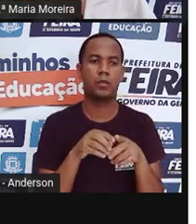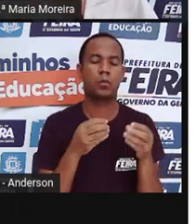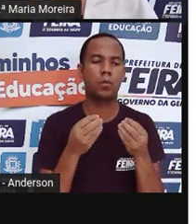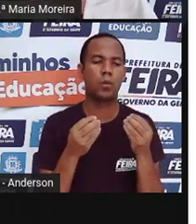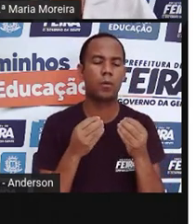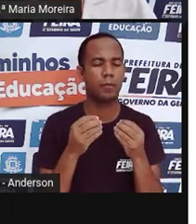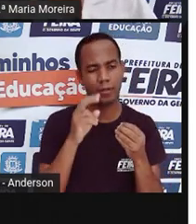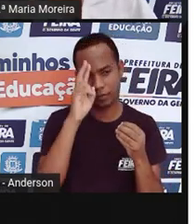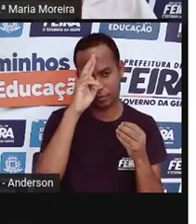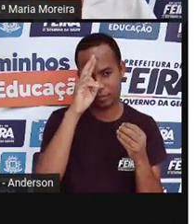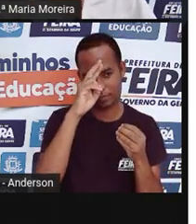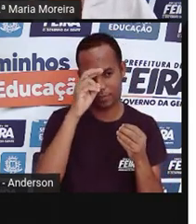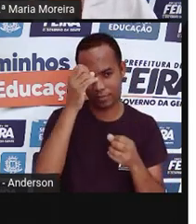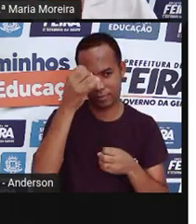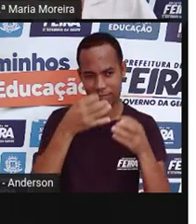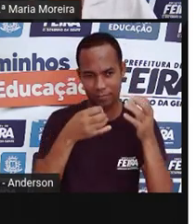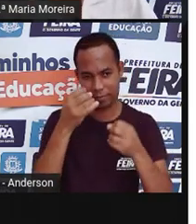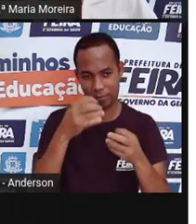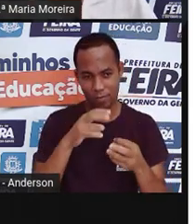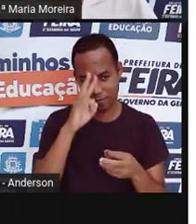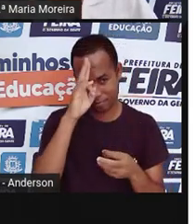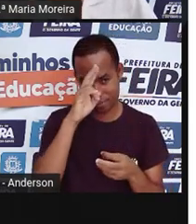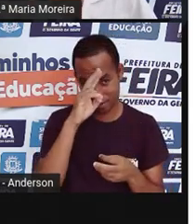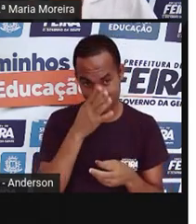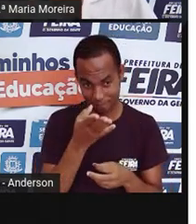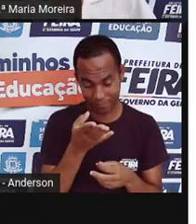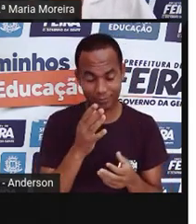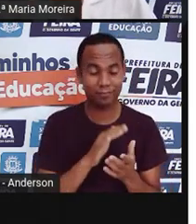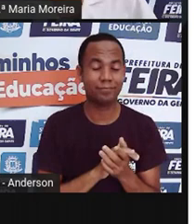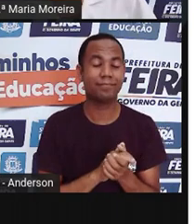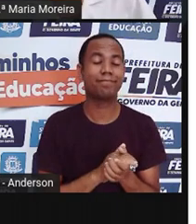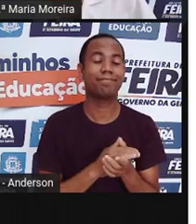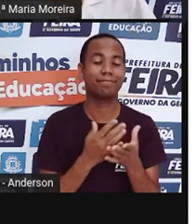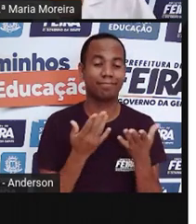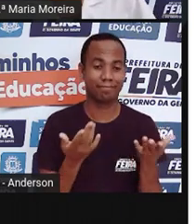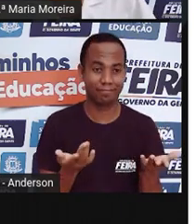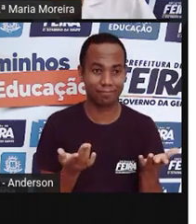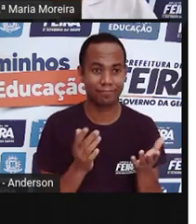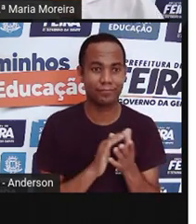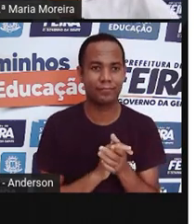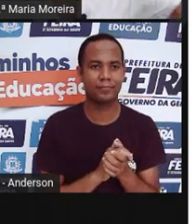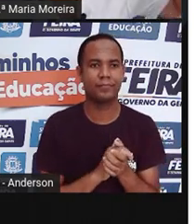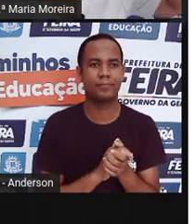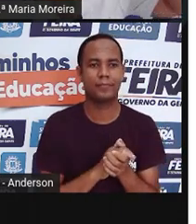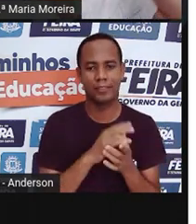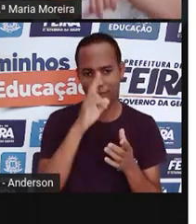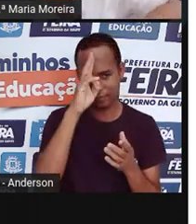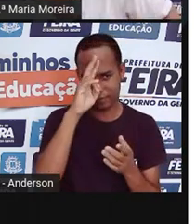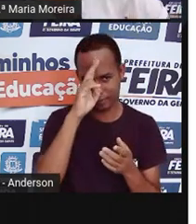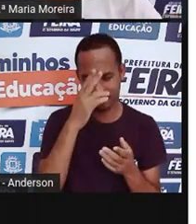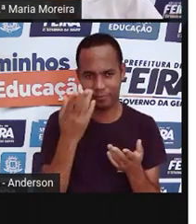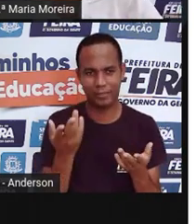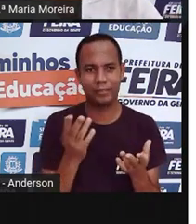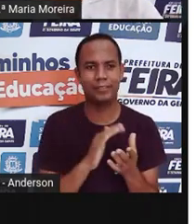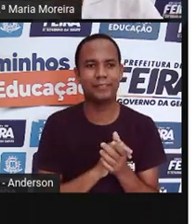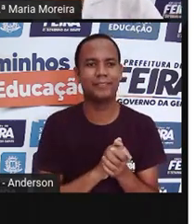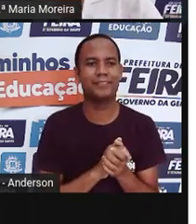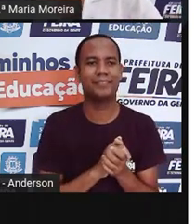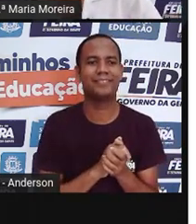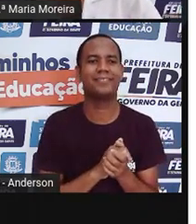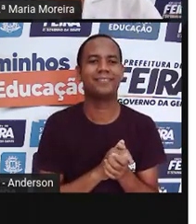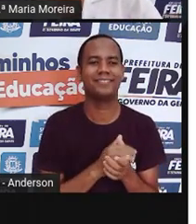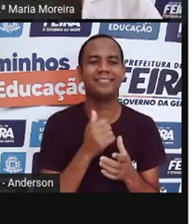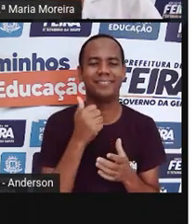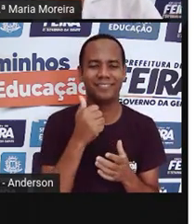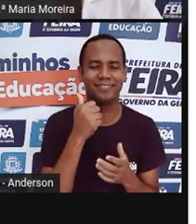A gente falou isso naquela nossa aula do Planeta Terra, lembra disso? Você lembra, Anderson? Foi quando você teve comportamento regular, vou lhe